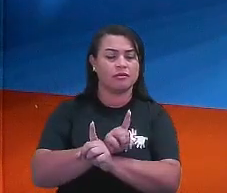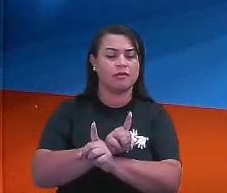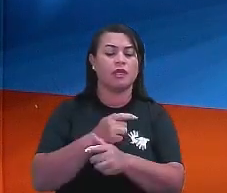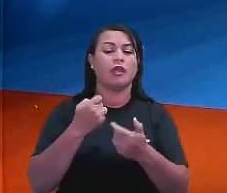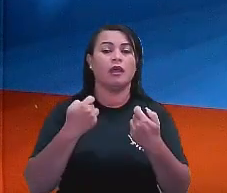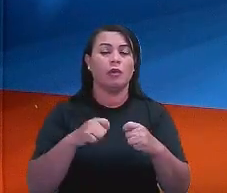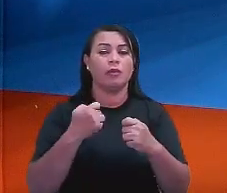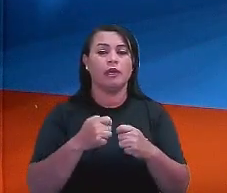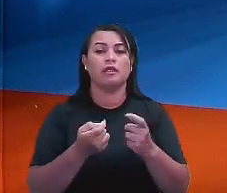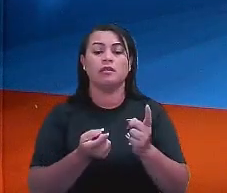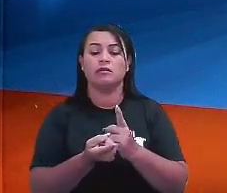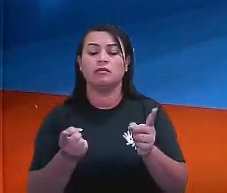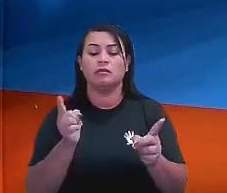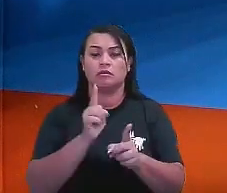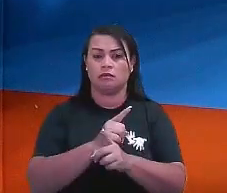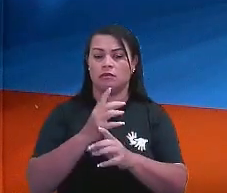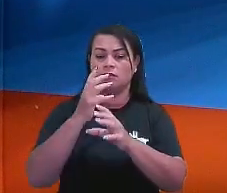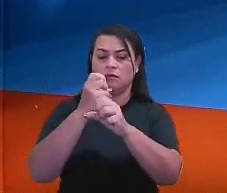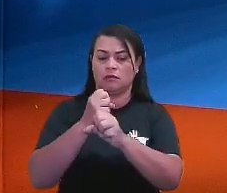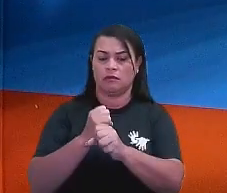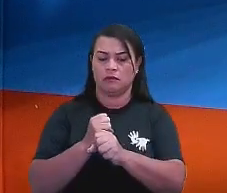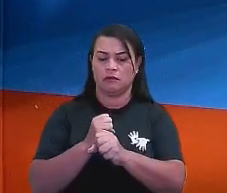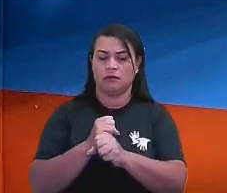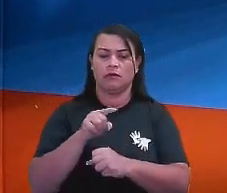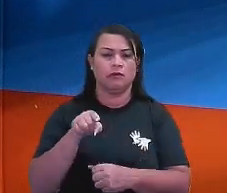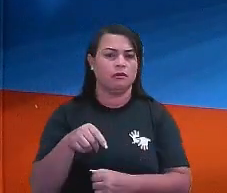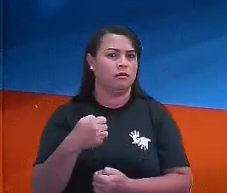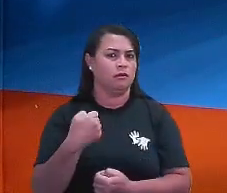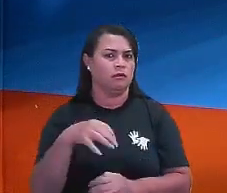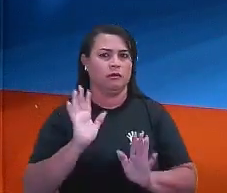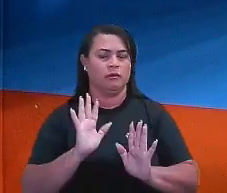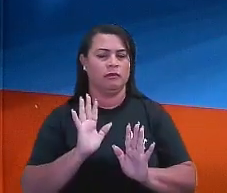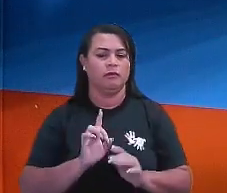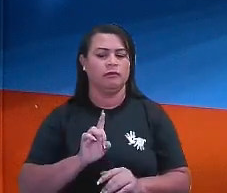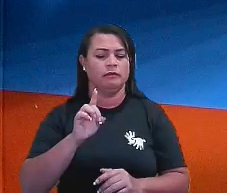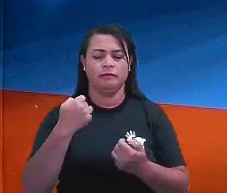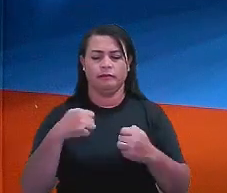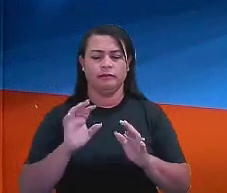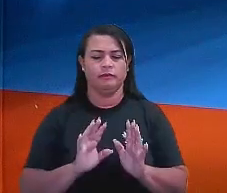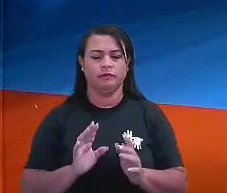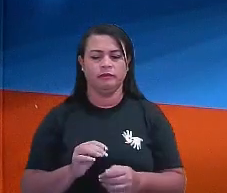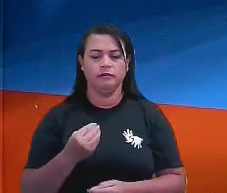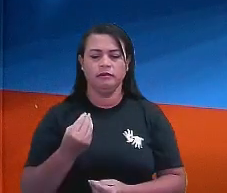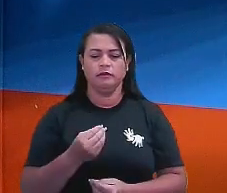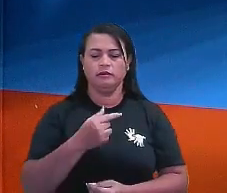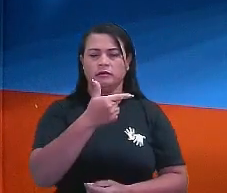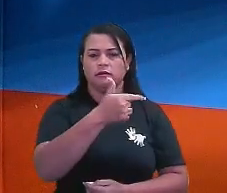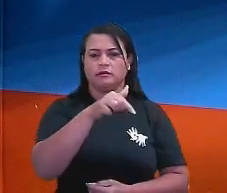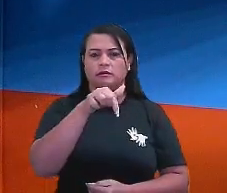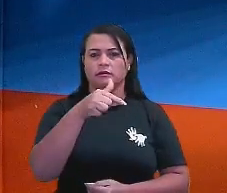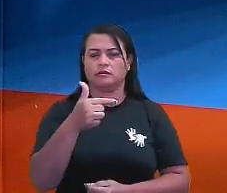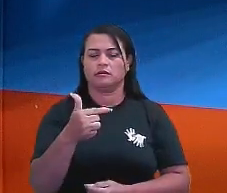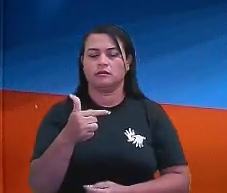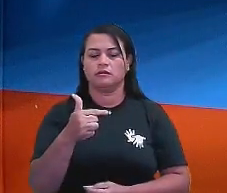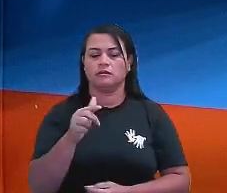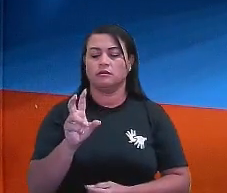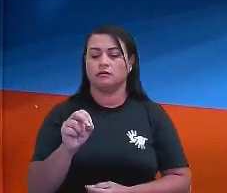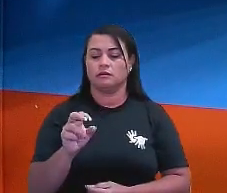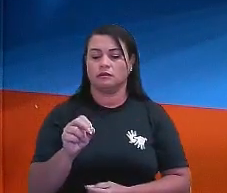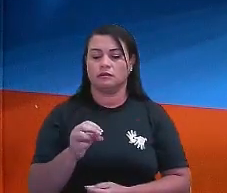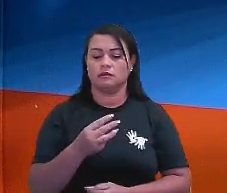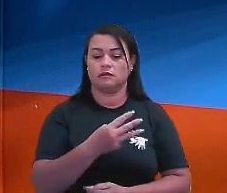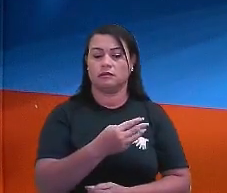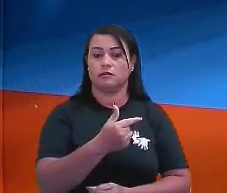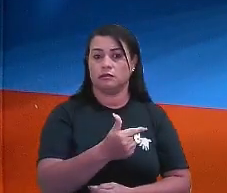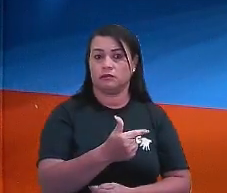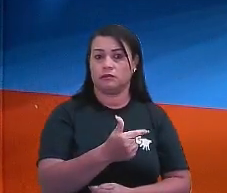preciso inverter para poder fazer o cálculo. Aqui não. Aqui eu já faço direto. 272 vezes 50 e